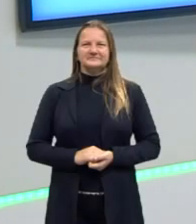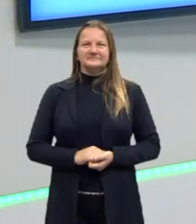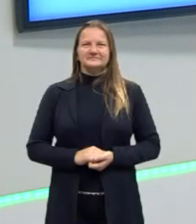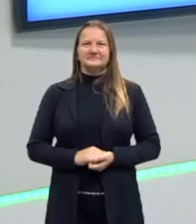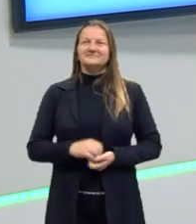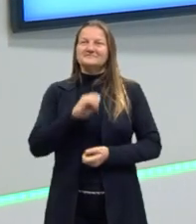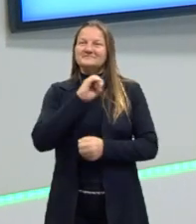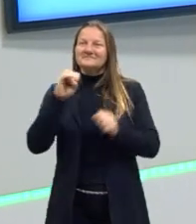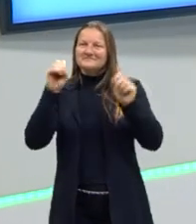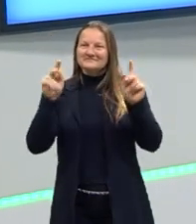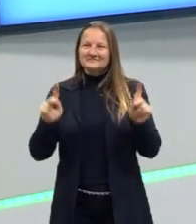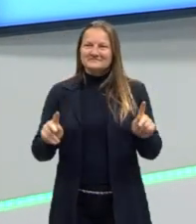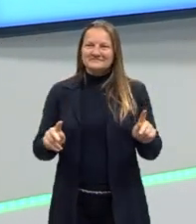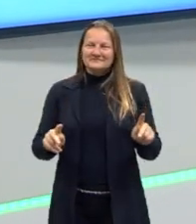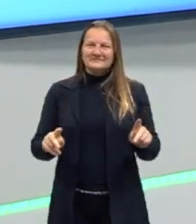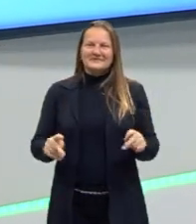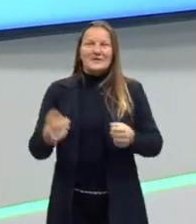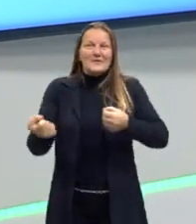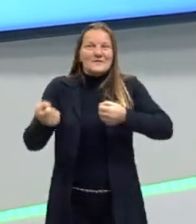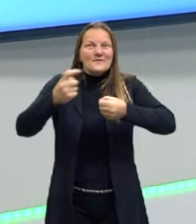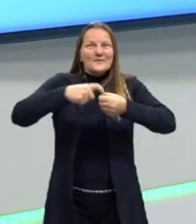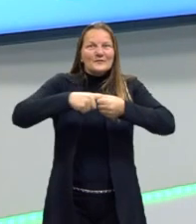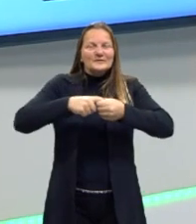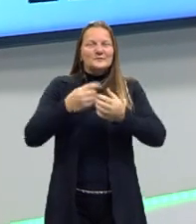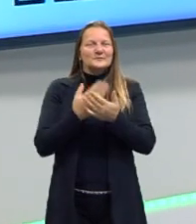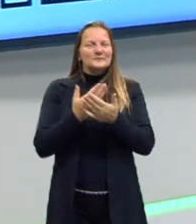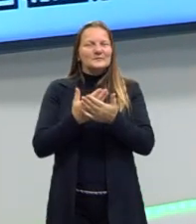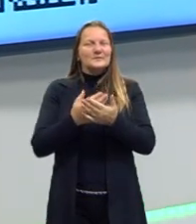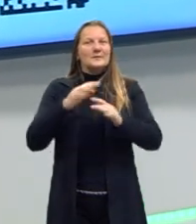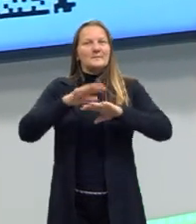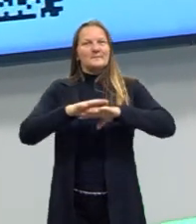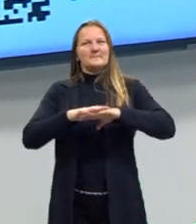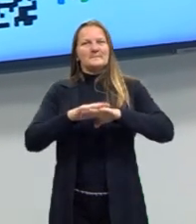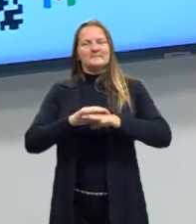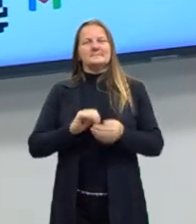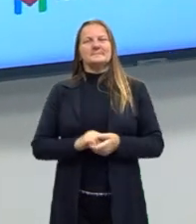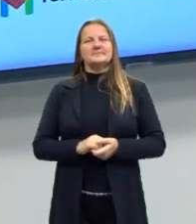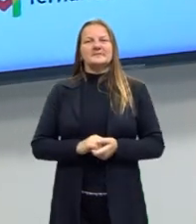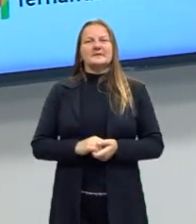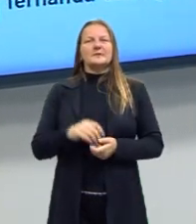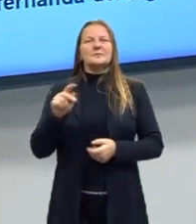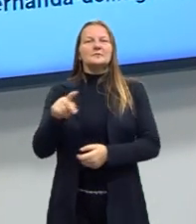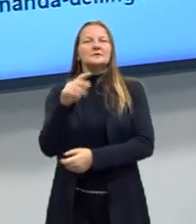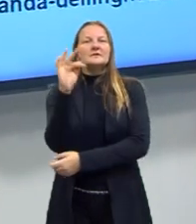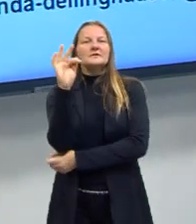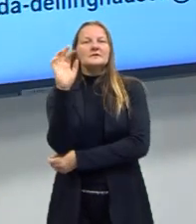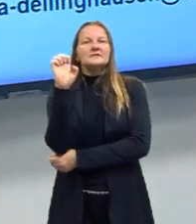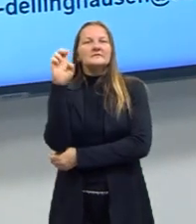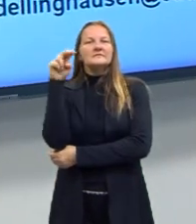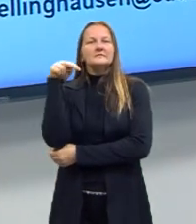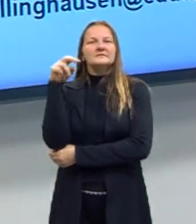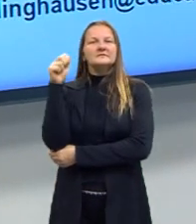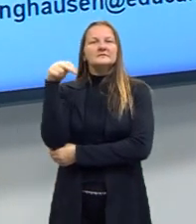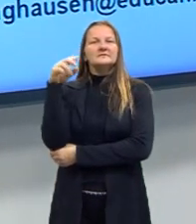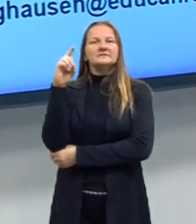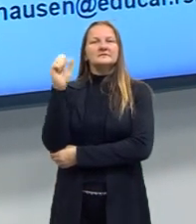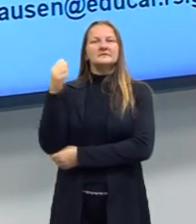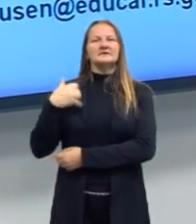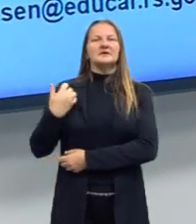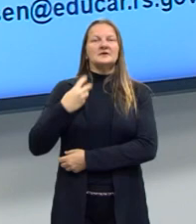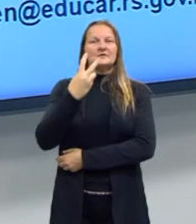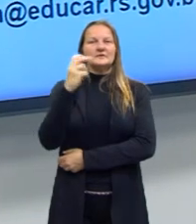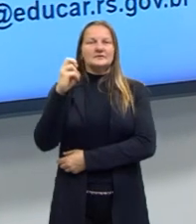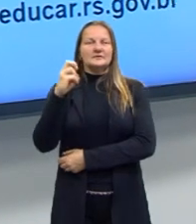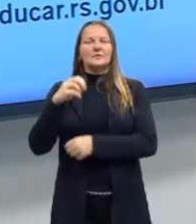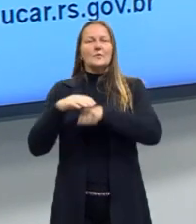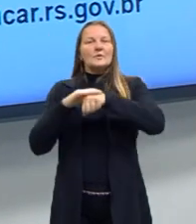Oi, oi pessoas! Voltamos para as nossas aulas de matemática. Eu sou a prof. Fernanda, tenho 25 anos,